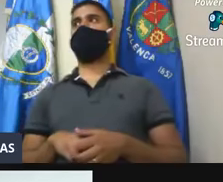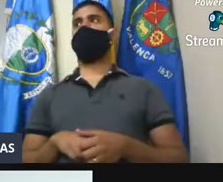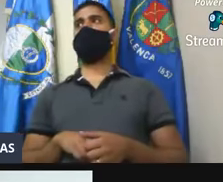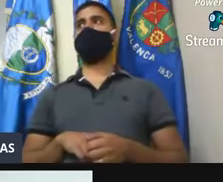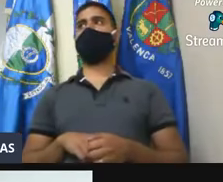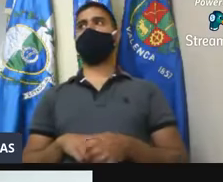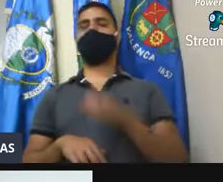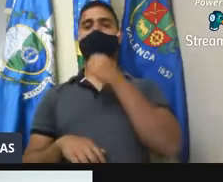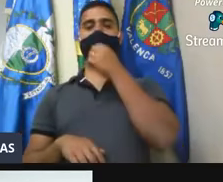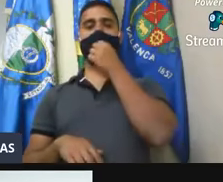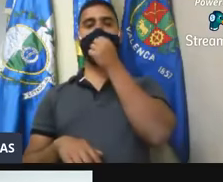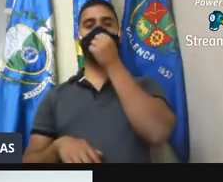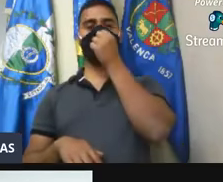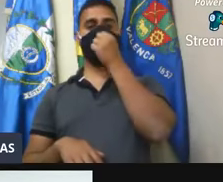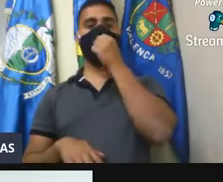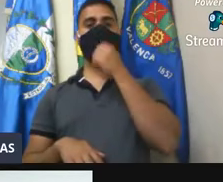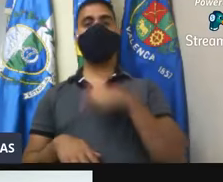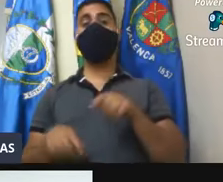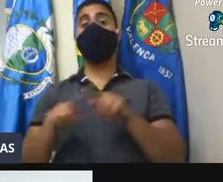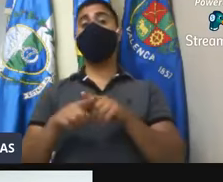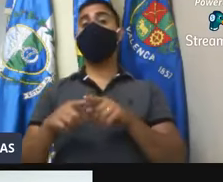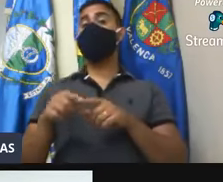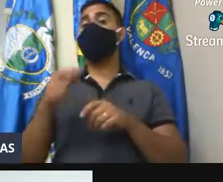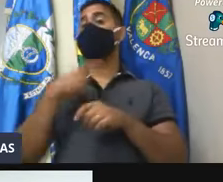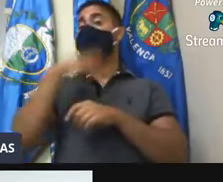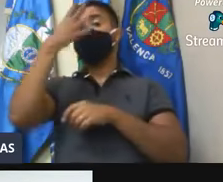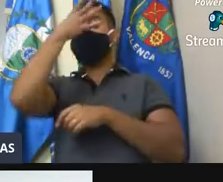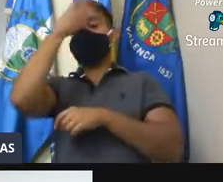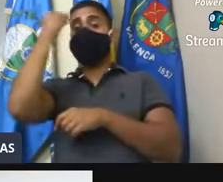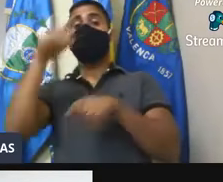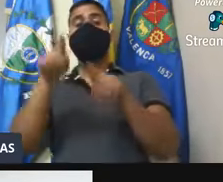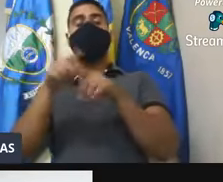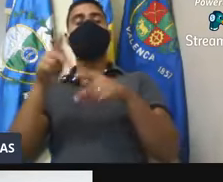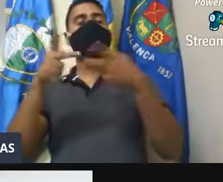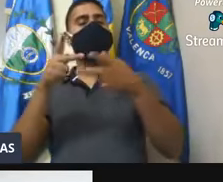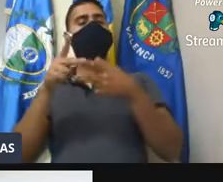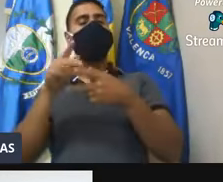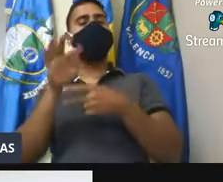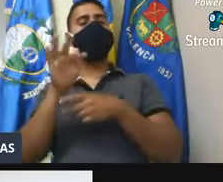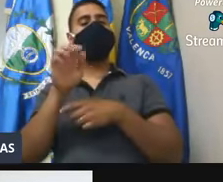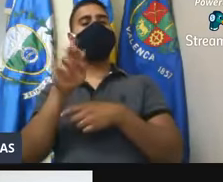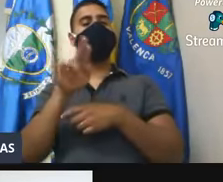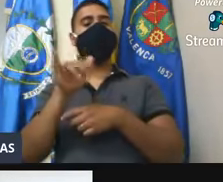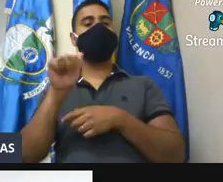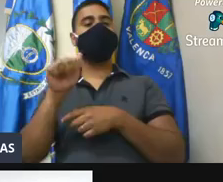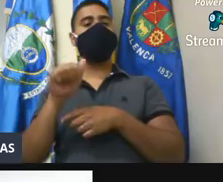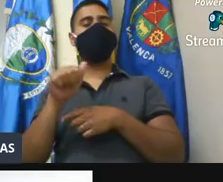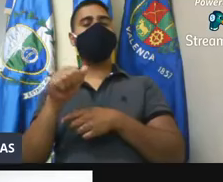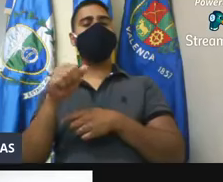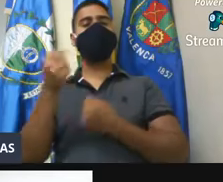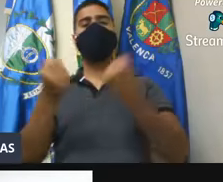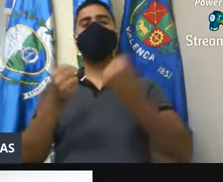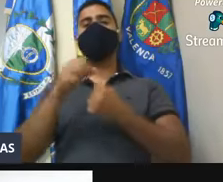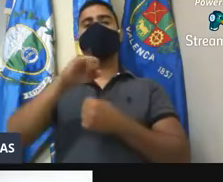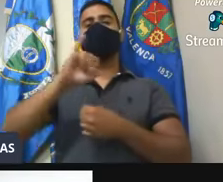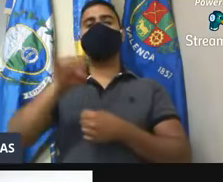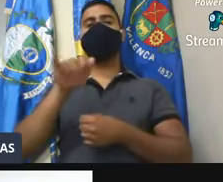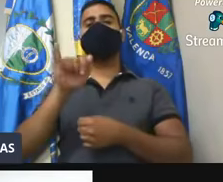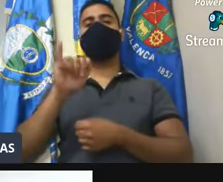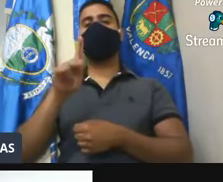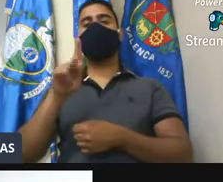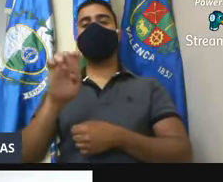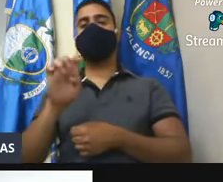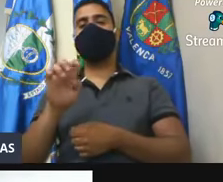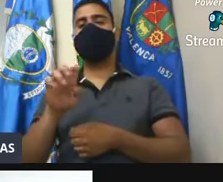distrito. Não podemos esquecer também lá da Ferreira, que pediu para a gente poder comentar, o nosso pessoal do Gipeiro, que é o Fernandão, que é o